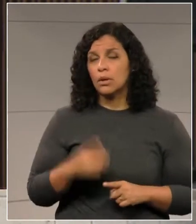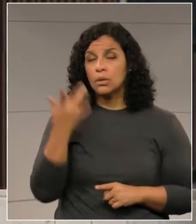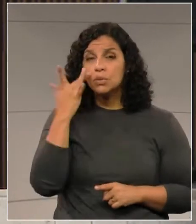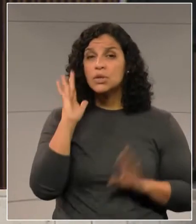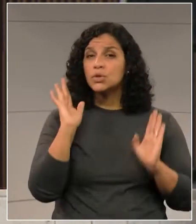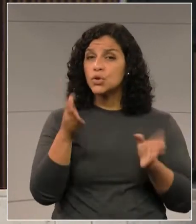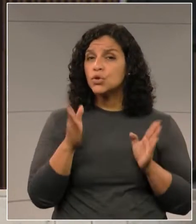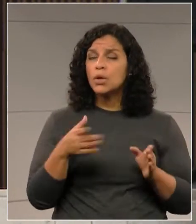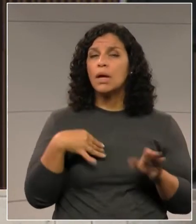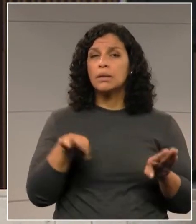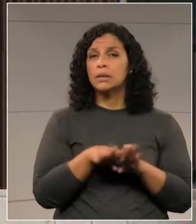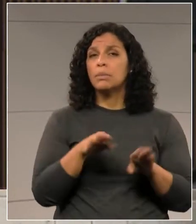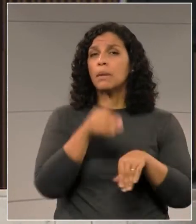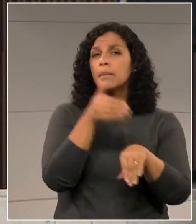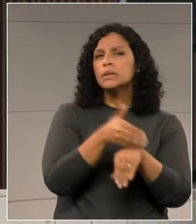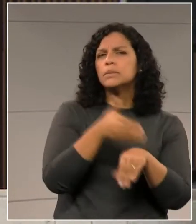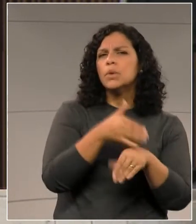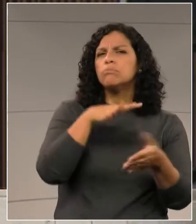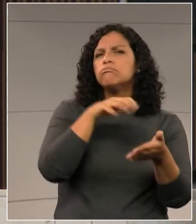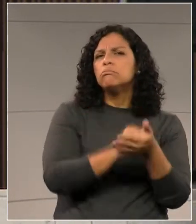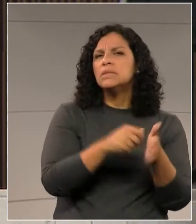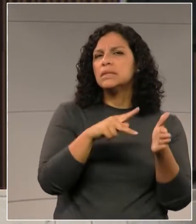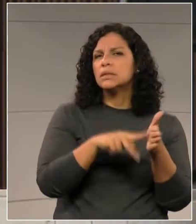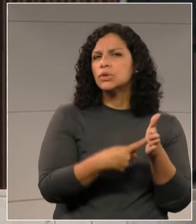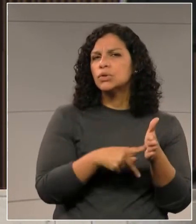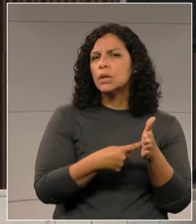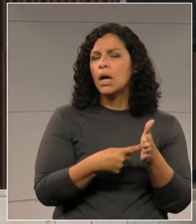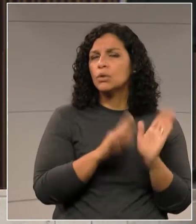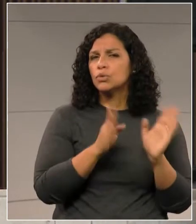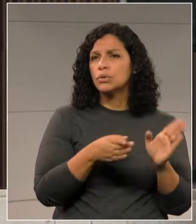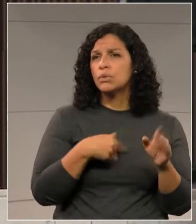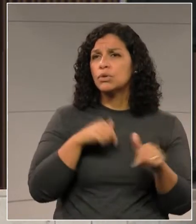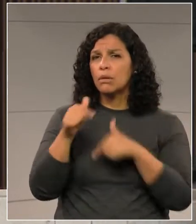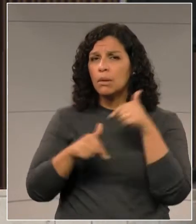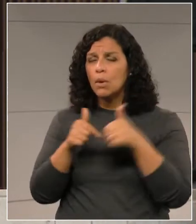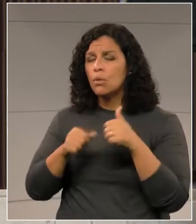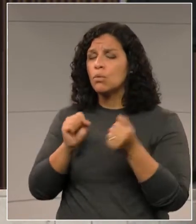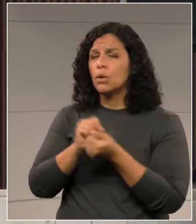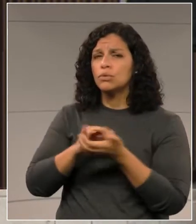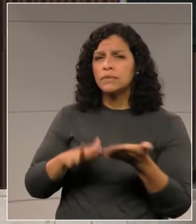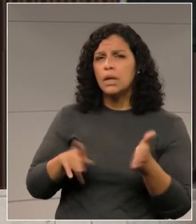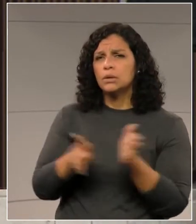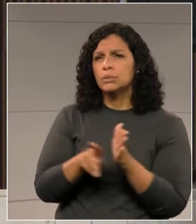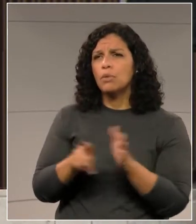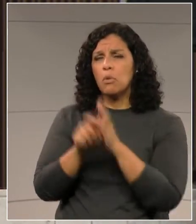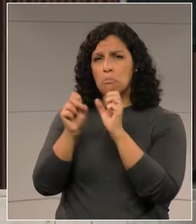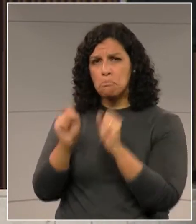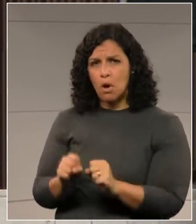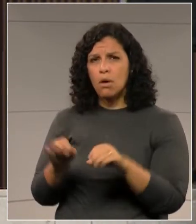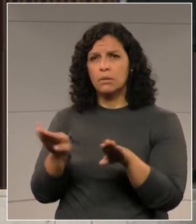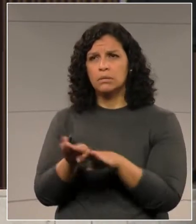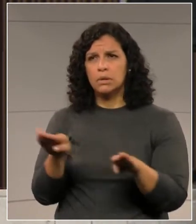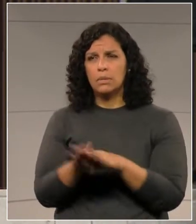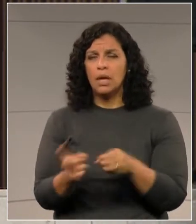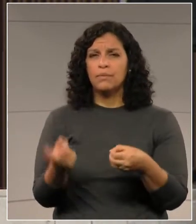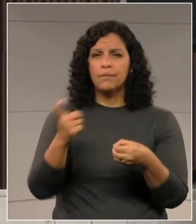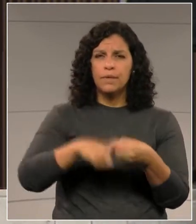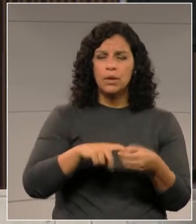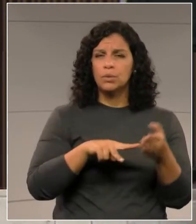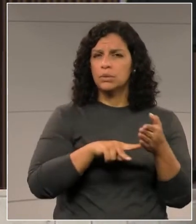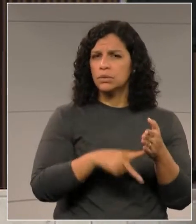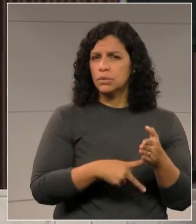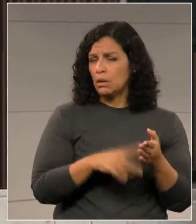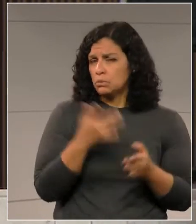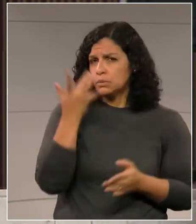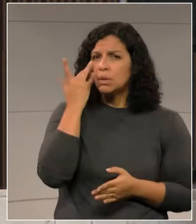se já foi sindicalizado alguma vez na vida ou não, se trabalhou em alguma atividade a qual ele pudesse ser vinculado a sindicato,